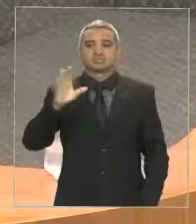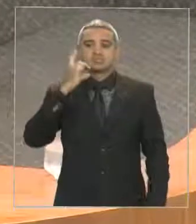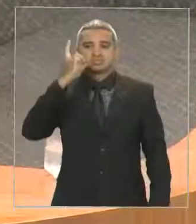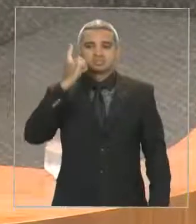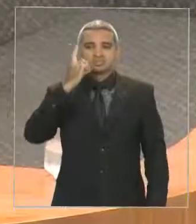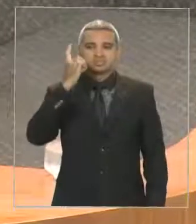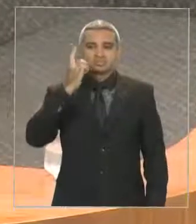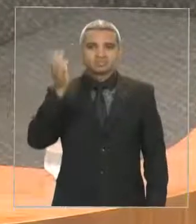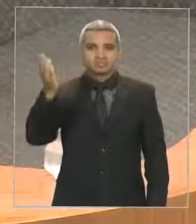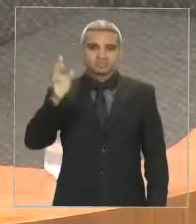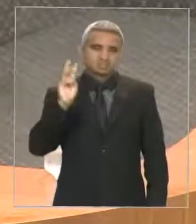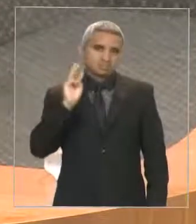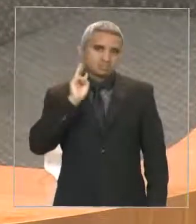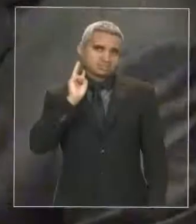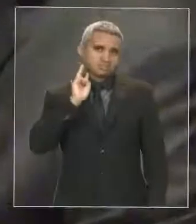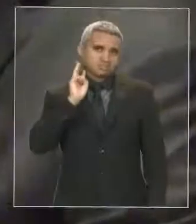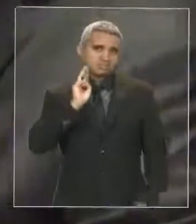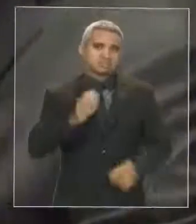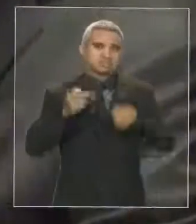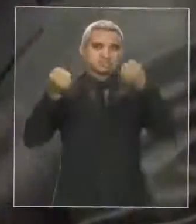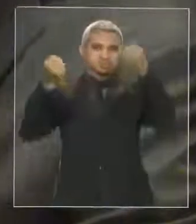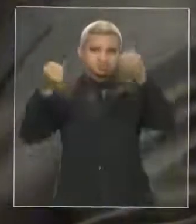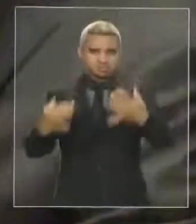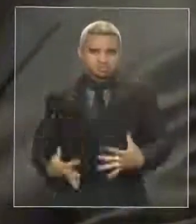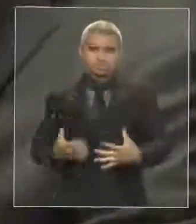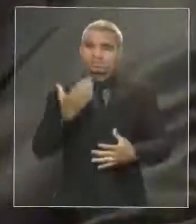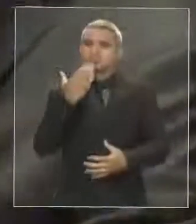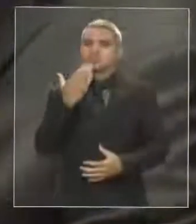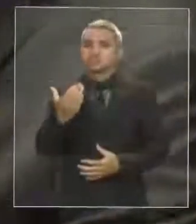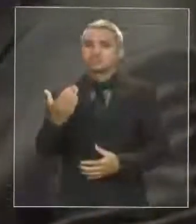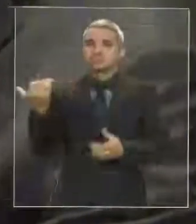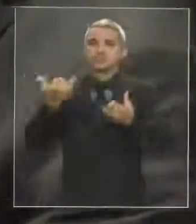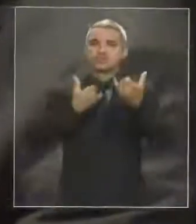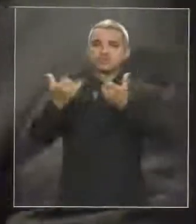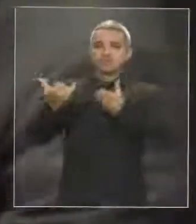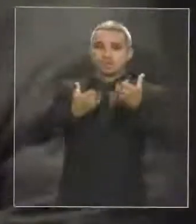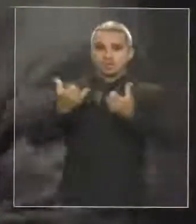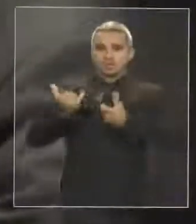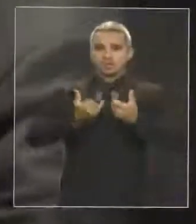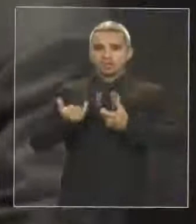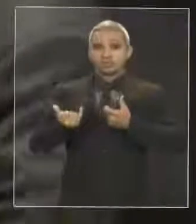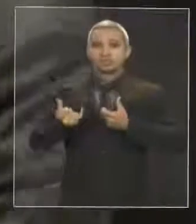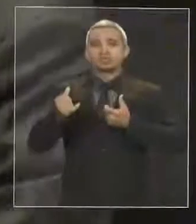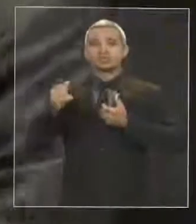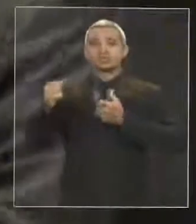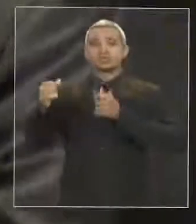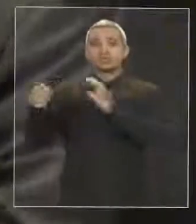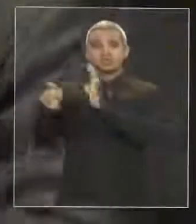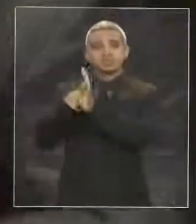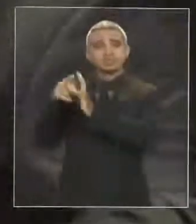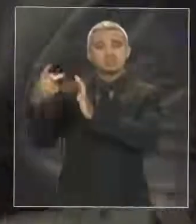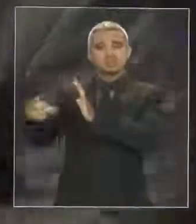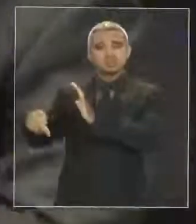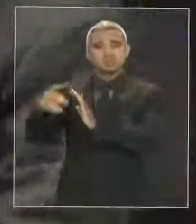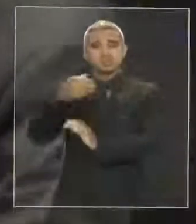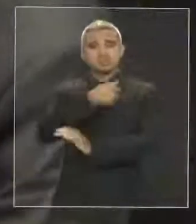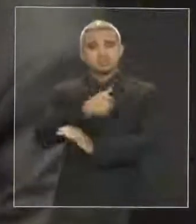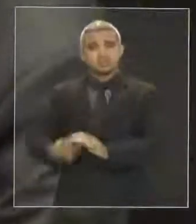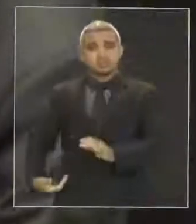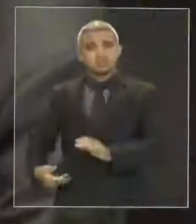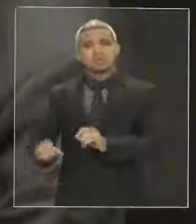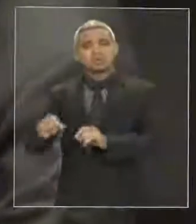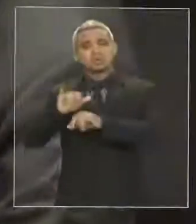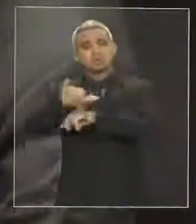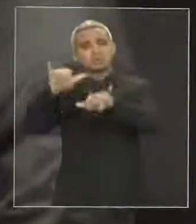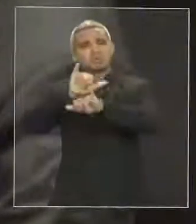ou de informações a respeito daquilo que é produzido pelo próprio governo. Nada mais do que isso.